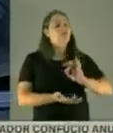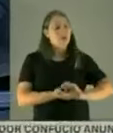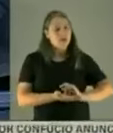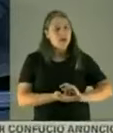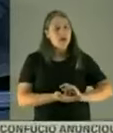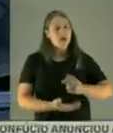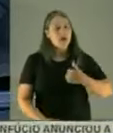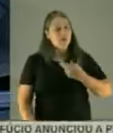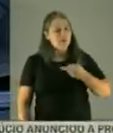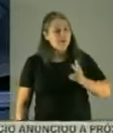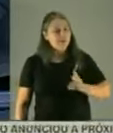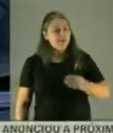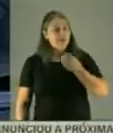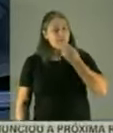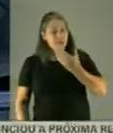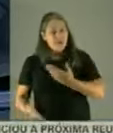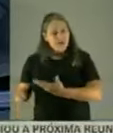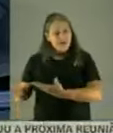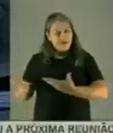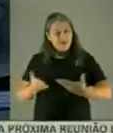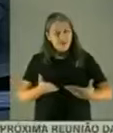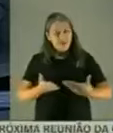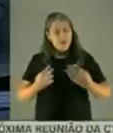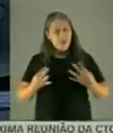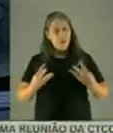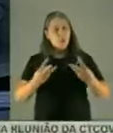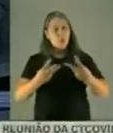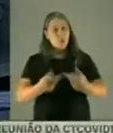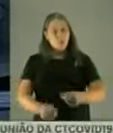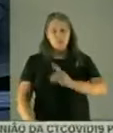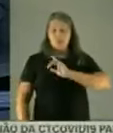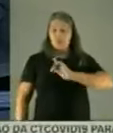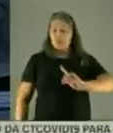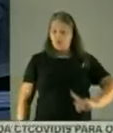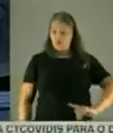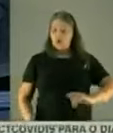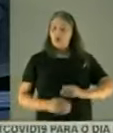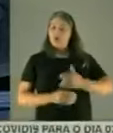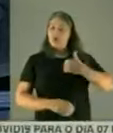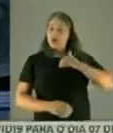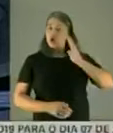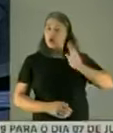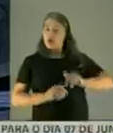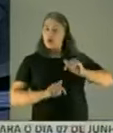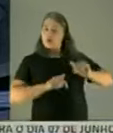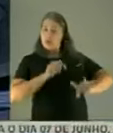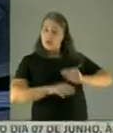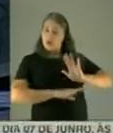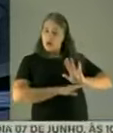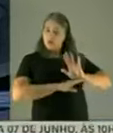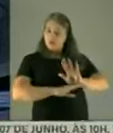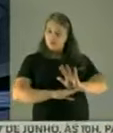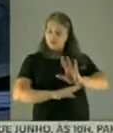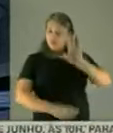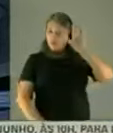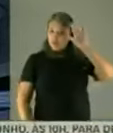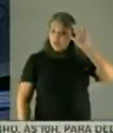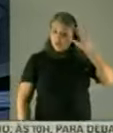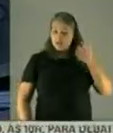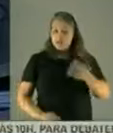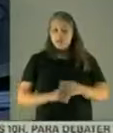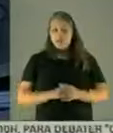eu sempre fui muito bem recebida por todos os governos com quem eu estive colaborando cientificamente.